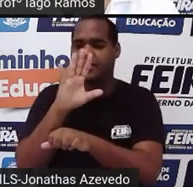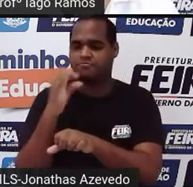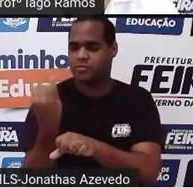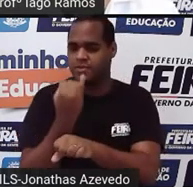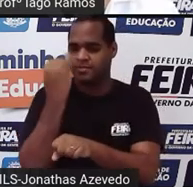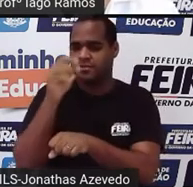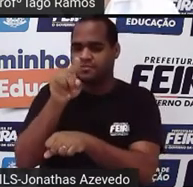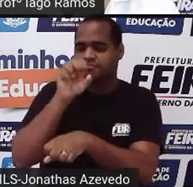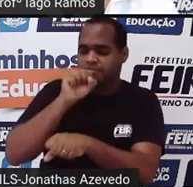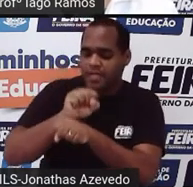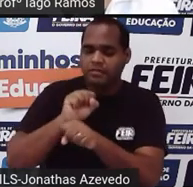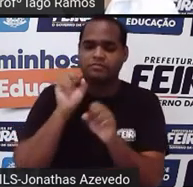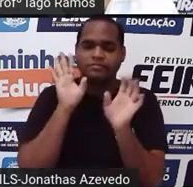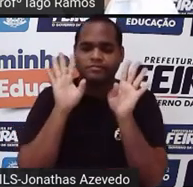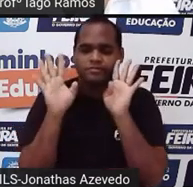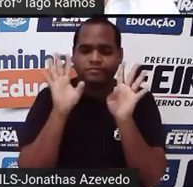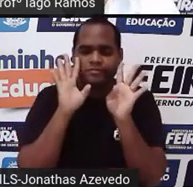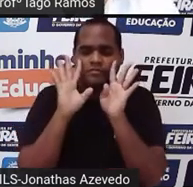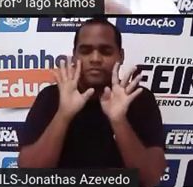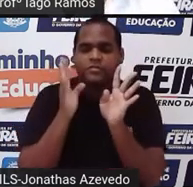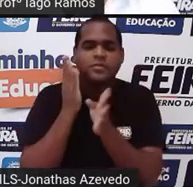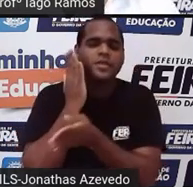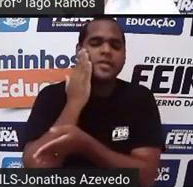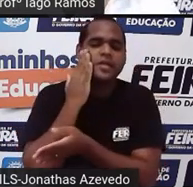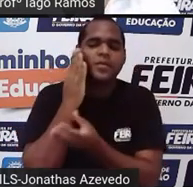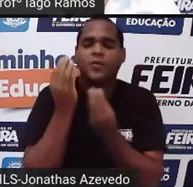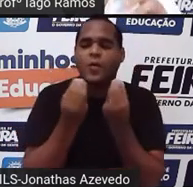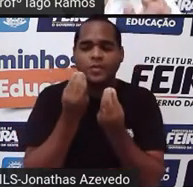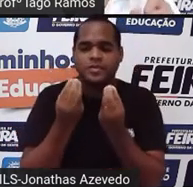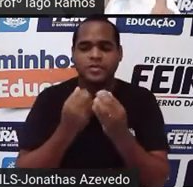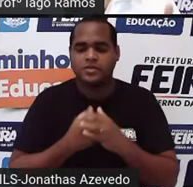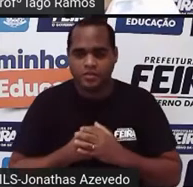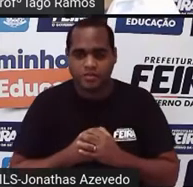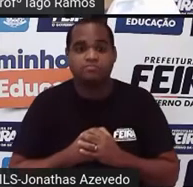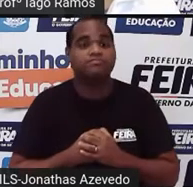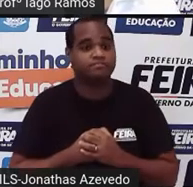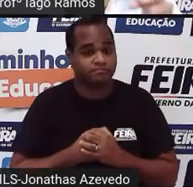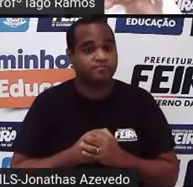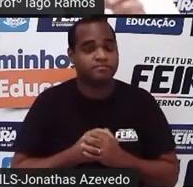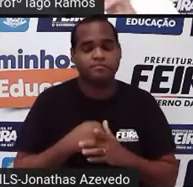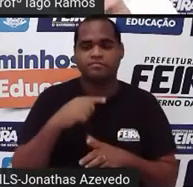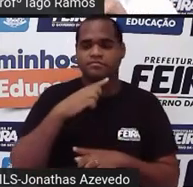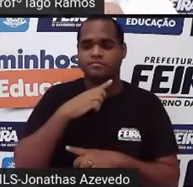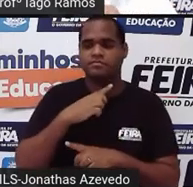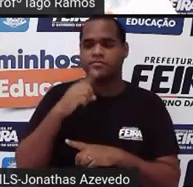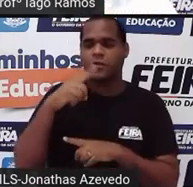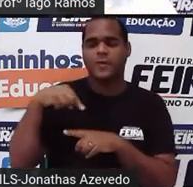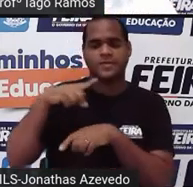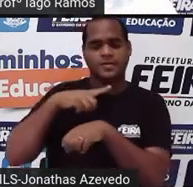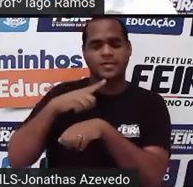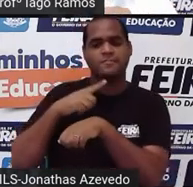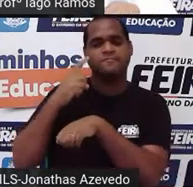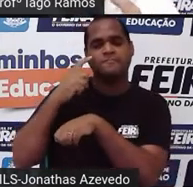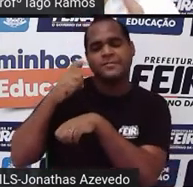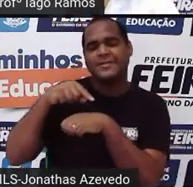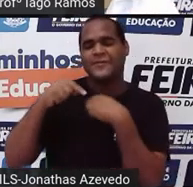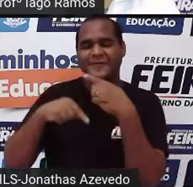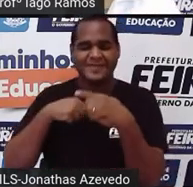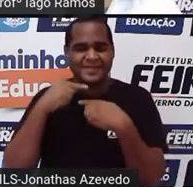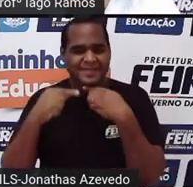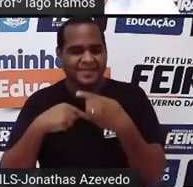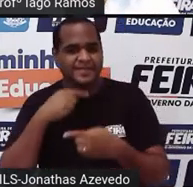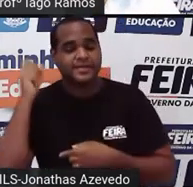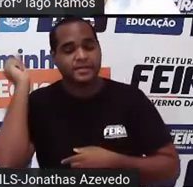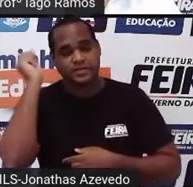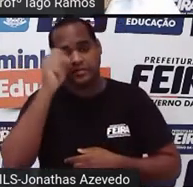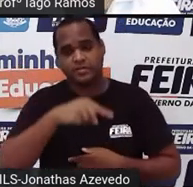fazer isso, tá bom? Para saber, ó, até aqui deu para entender isso, aqui já ficou um pouquinho mais de dúvida, tá?